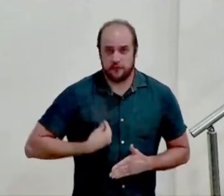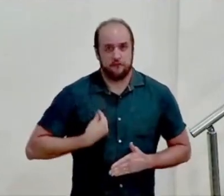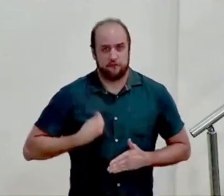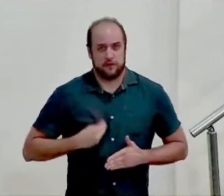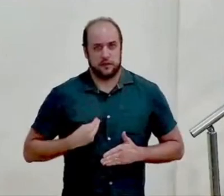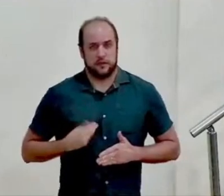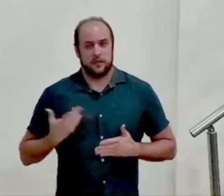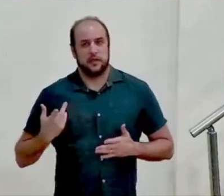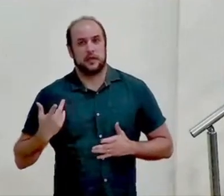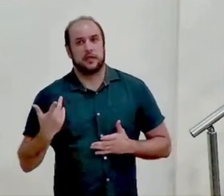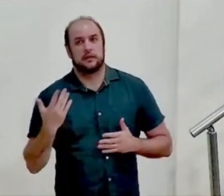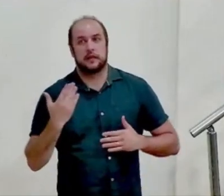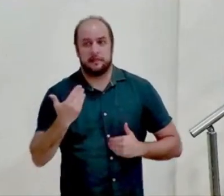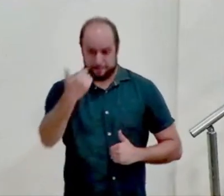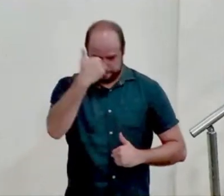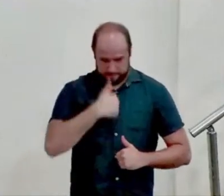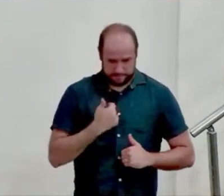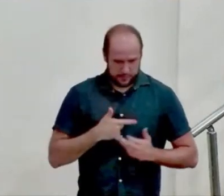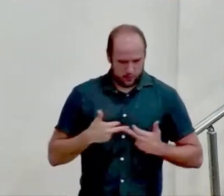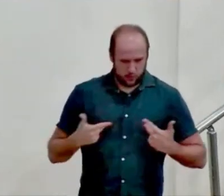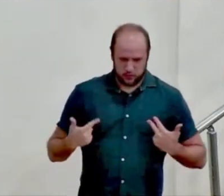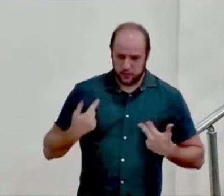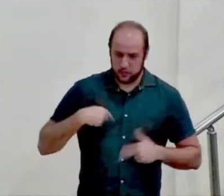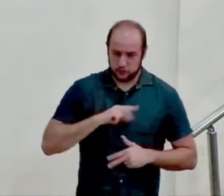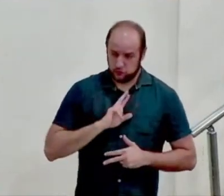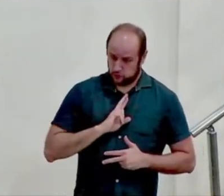com que nós façamos o que fazemos